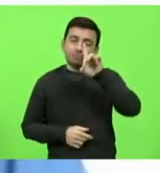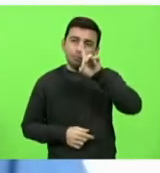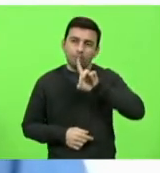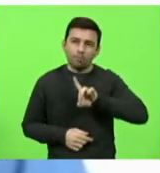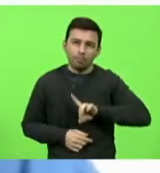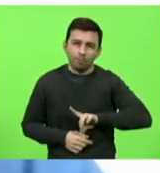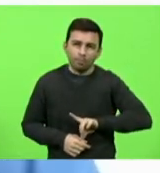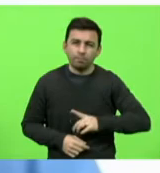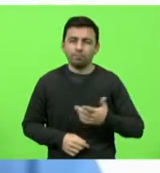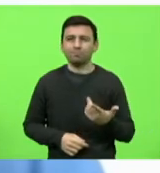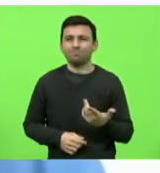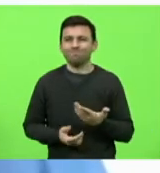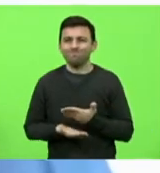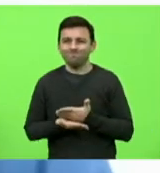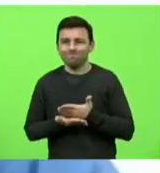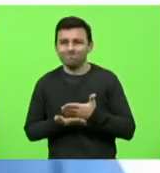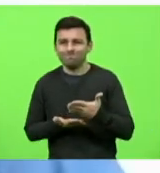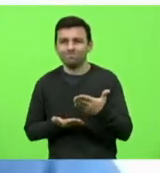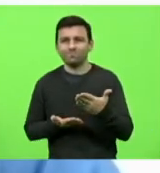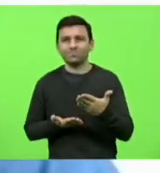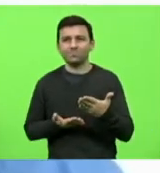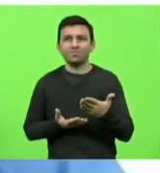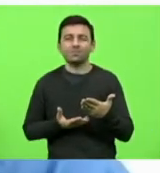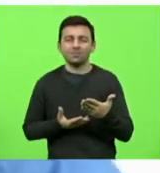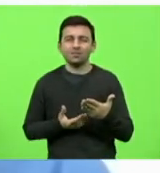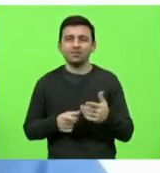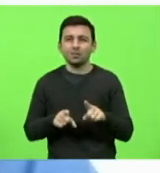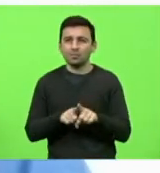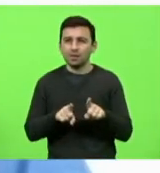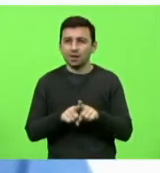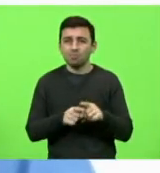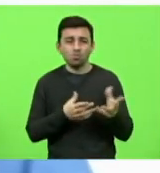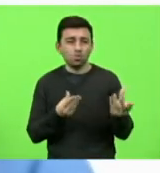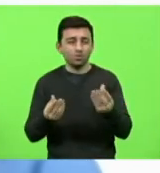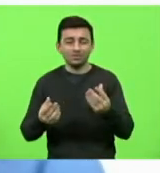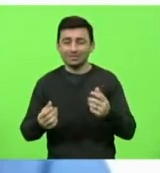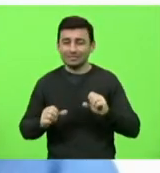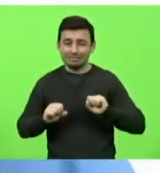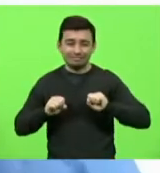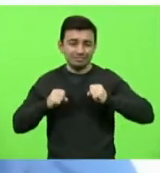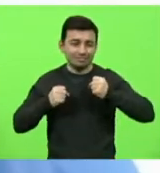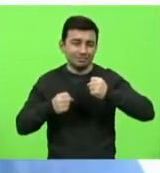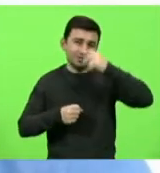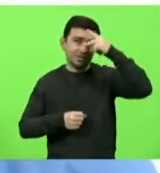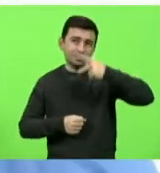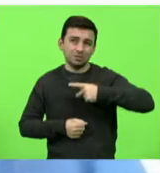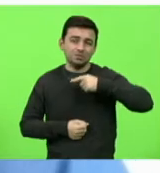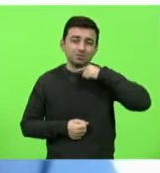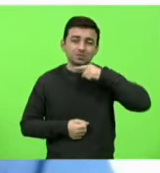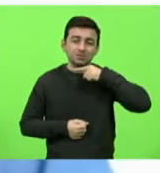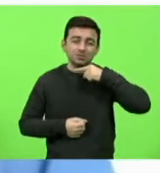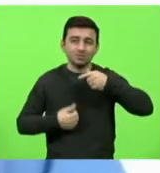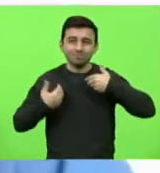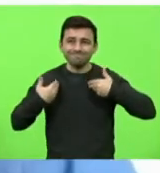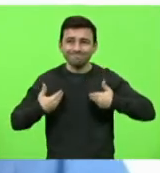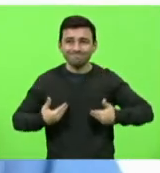pessoas não têm, não estão encontrando forças próprias, físicas,